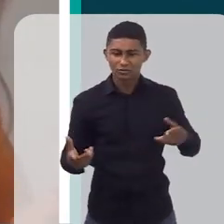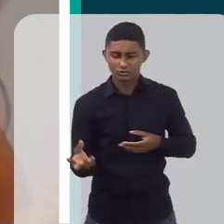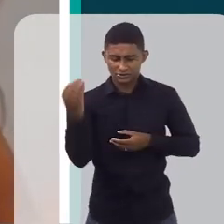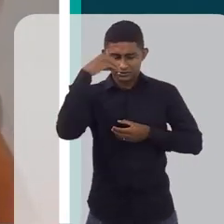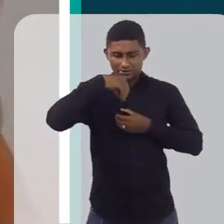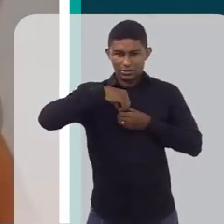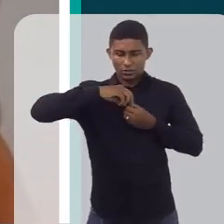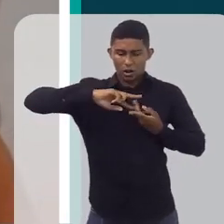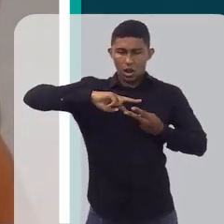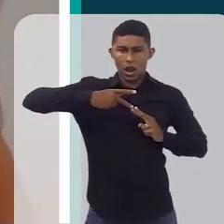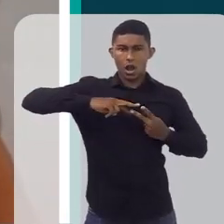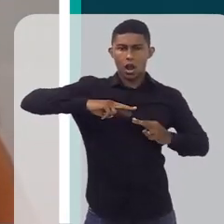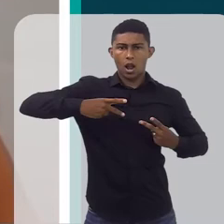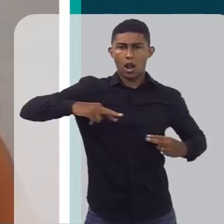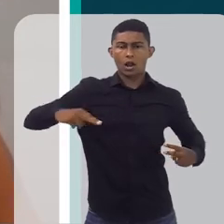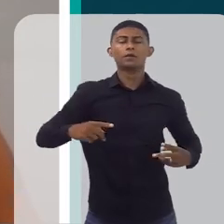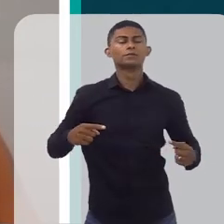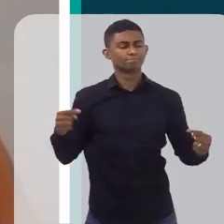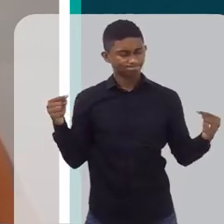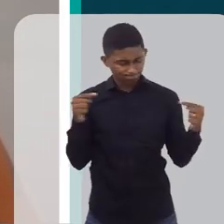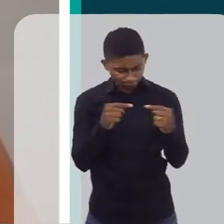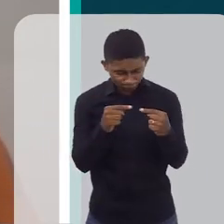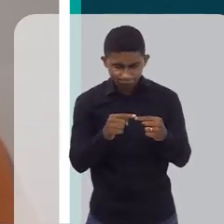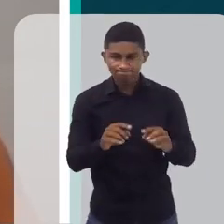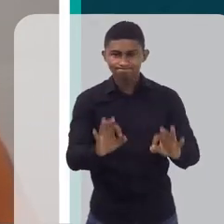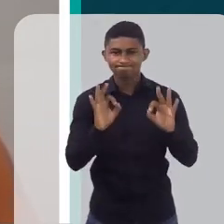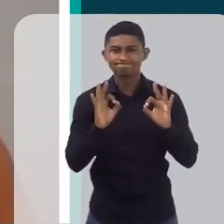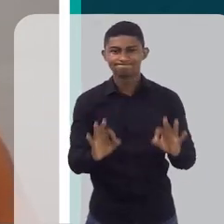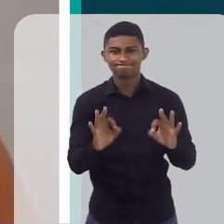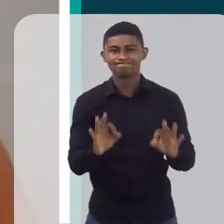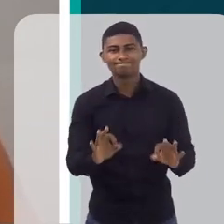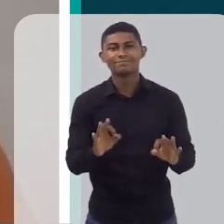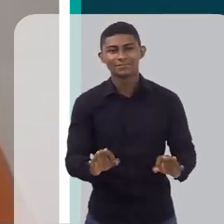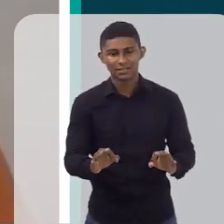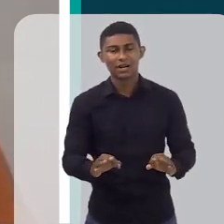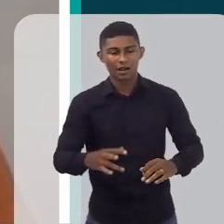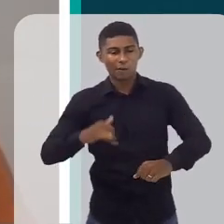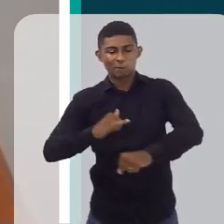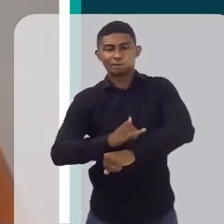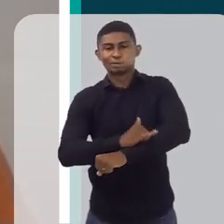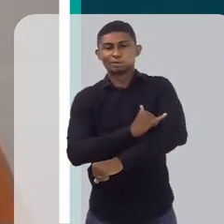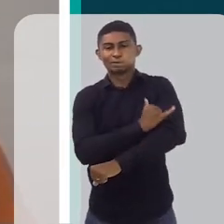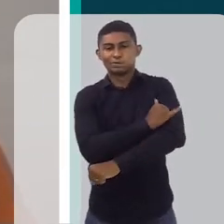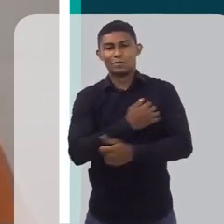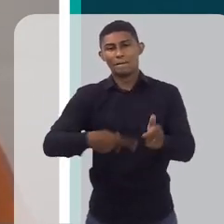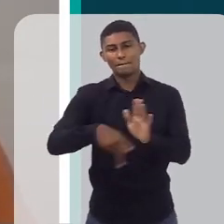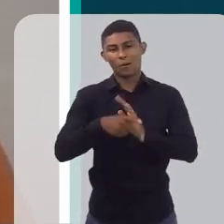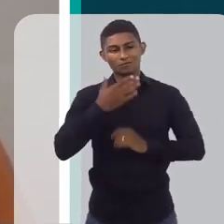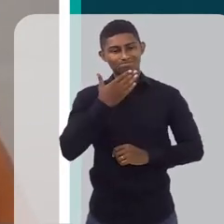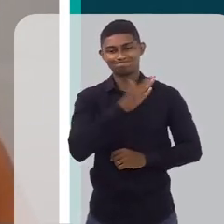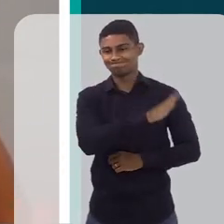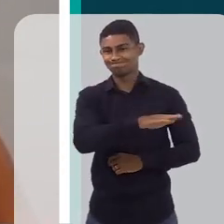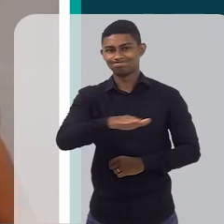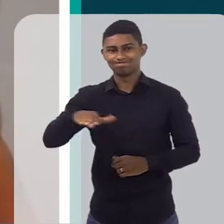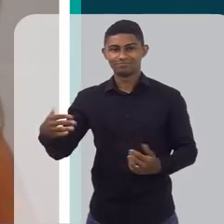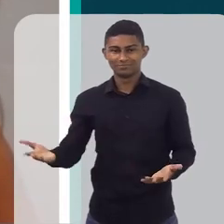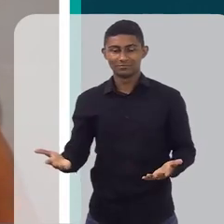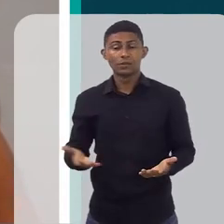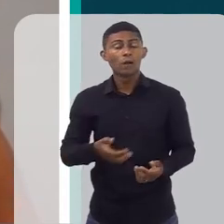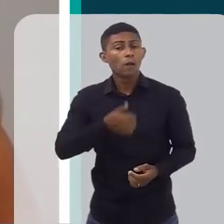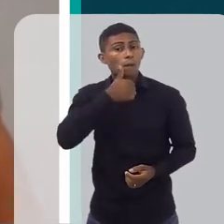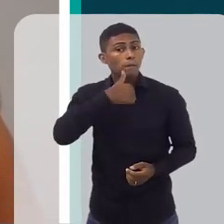vários fatores ambientais que estão ligados diretamente a essa questão da obesidade infantil. Então,